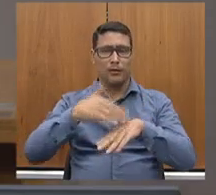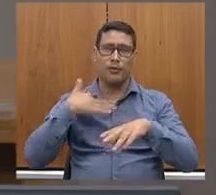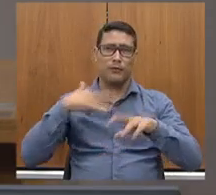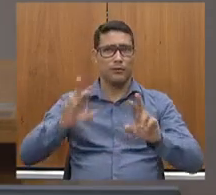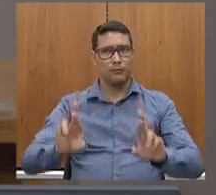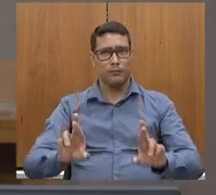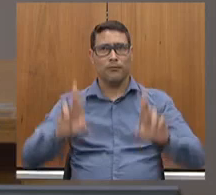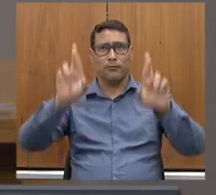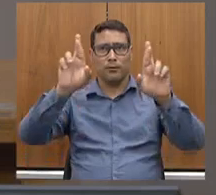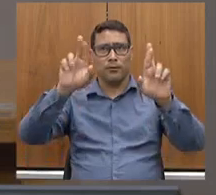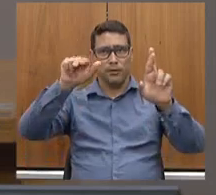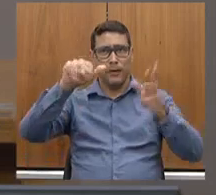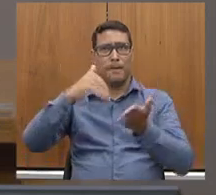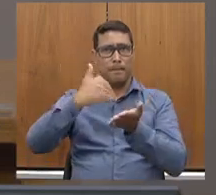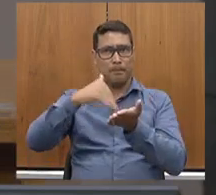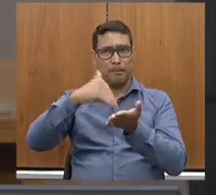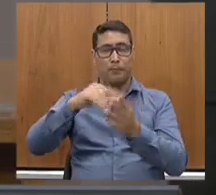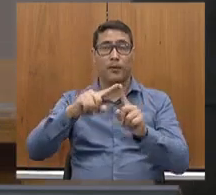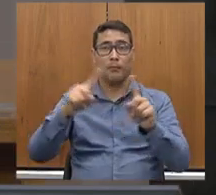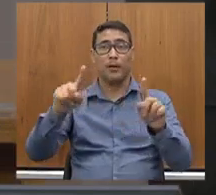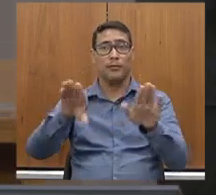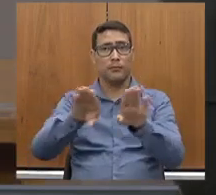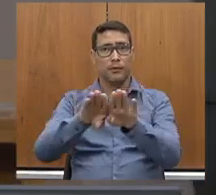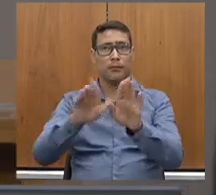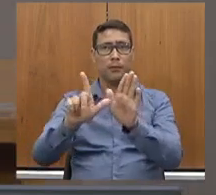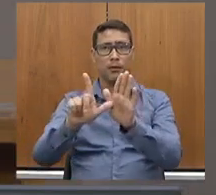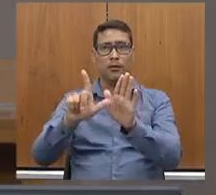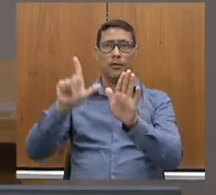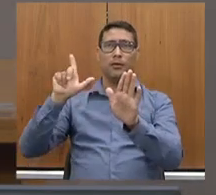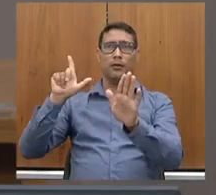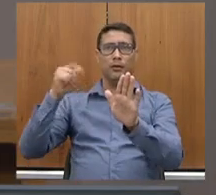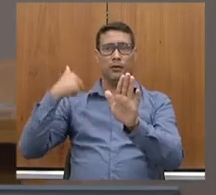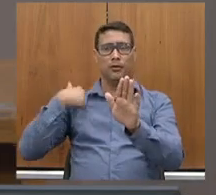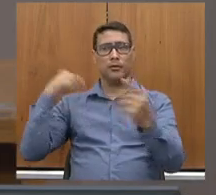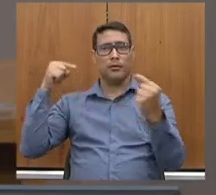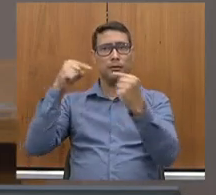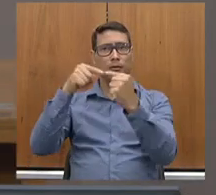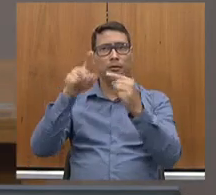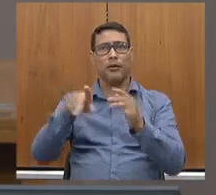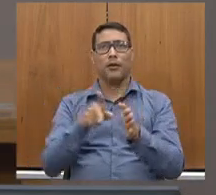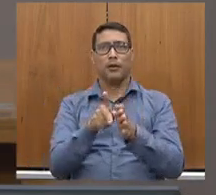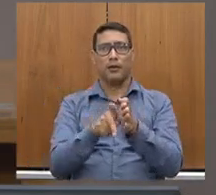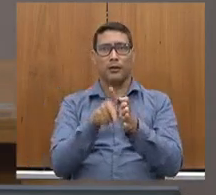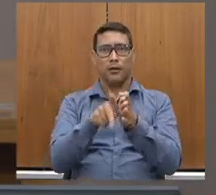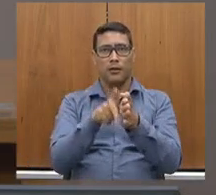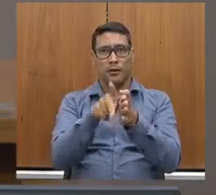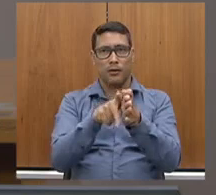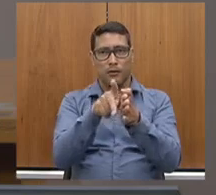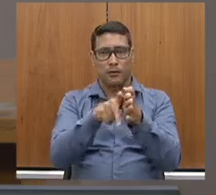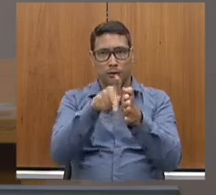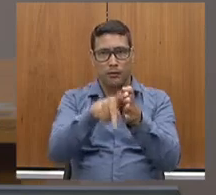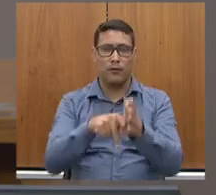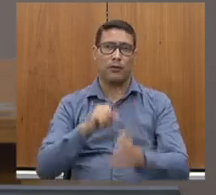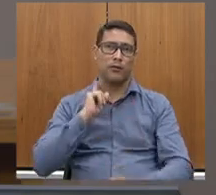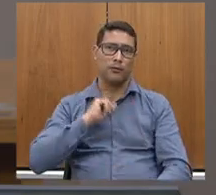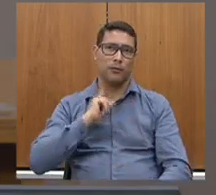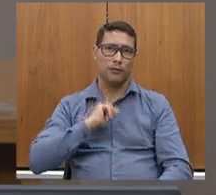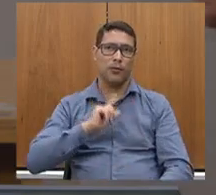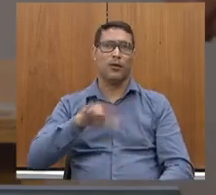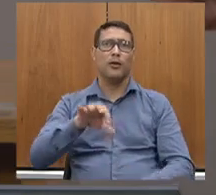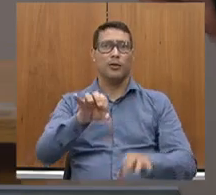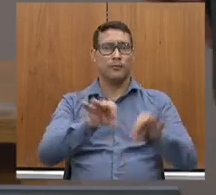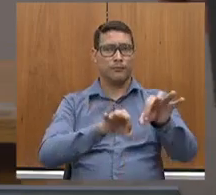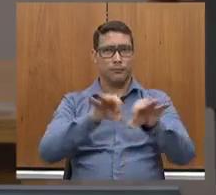secretaria, mas muito antes disso, em prol das ferrovias mineiras, e em prol da infraestrutura mineira, de maneira